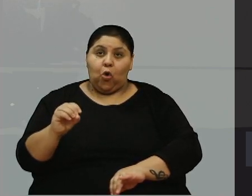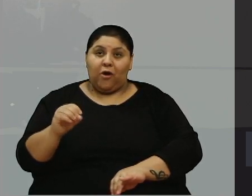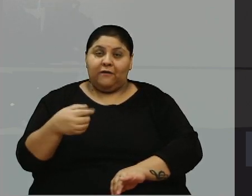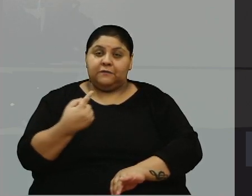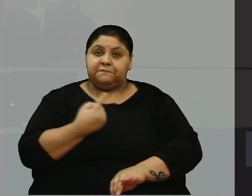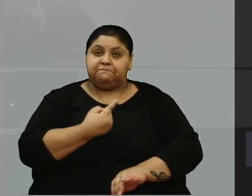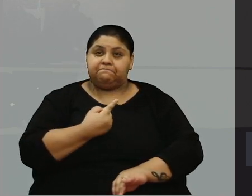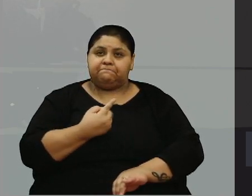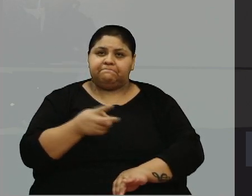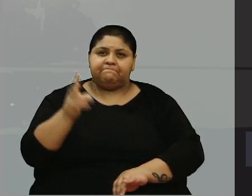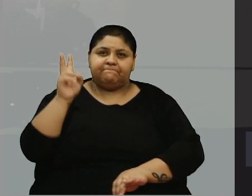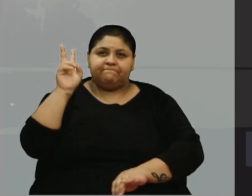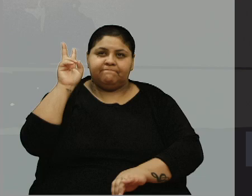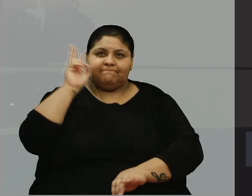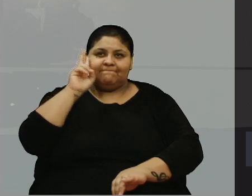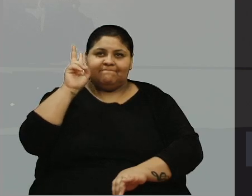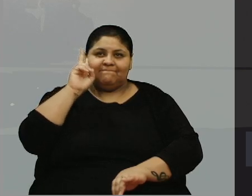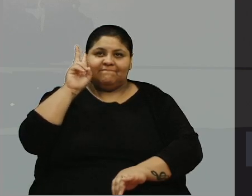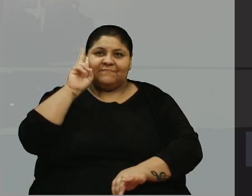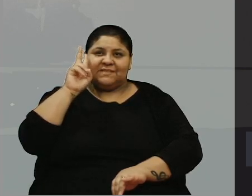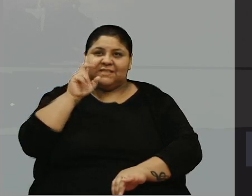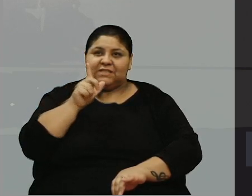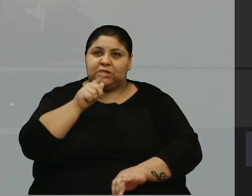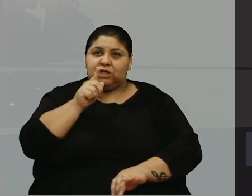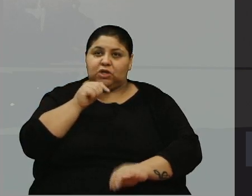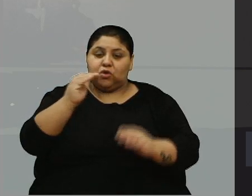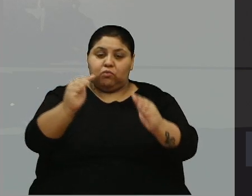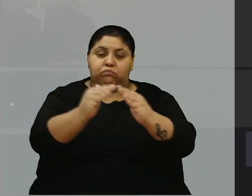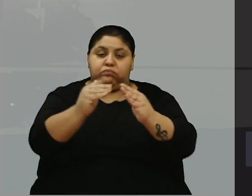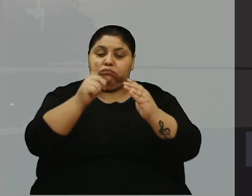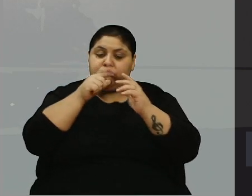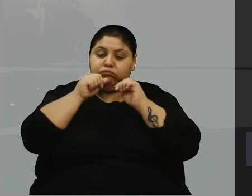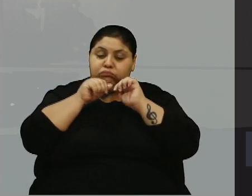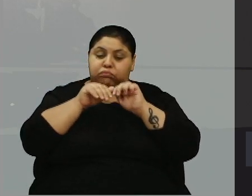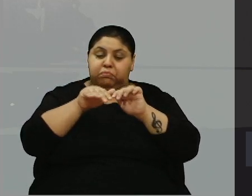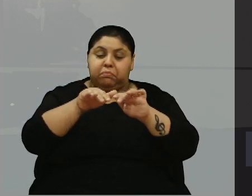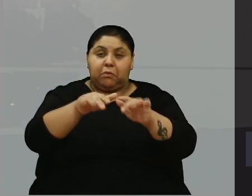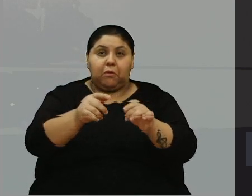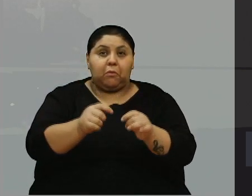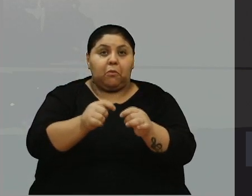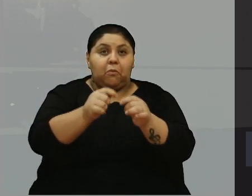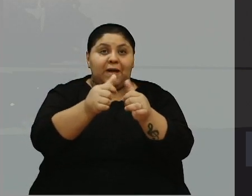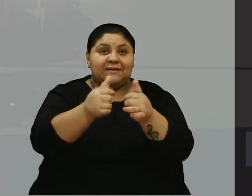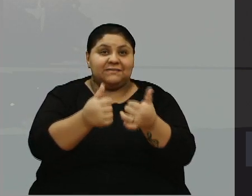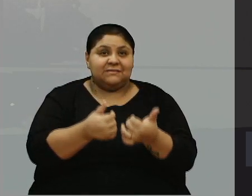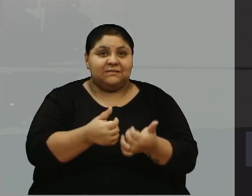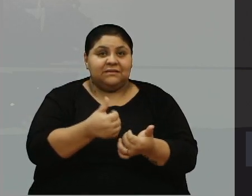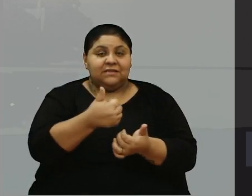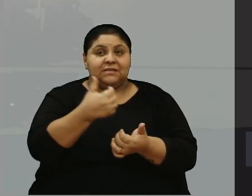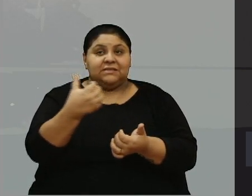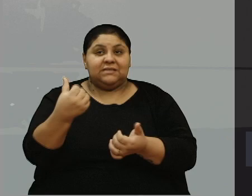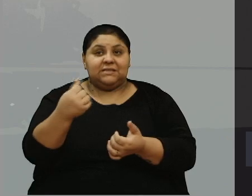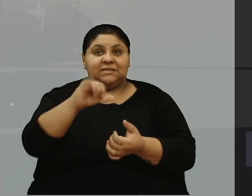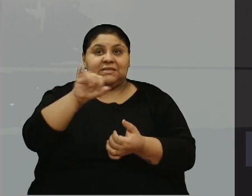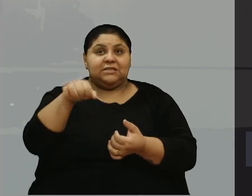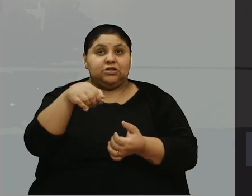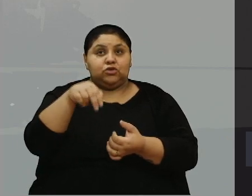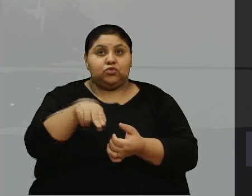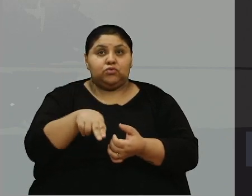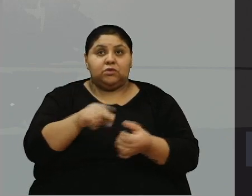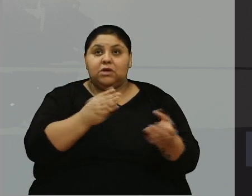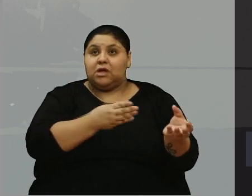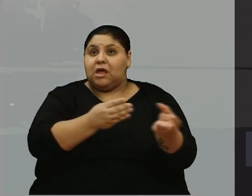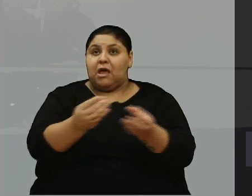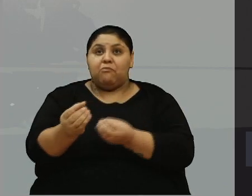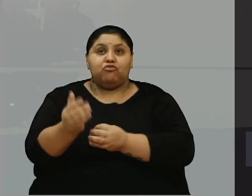É a frente de casa, nesse momento, dia 16 de 6, olha. É muito